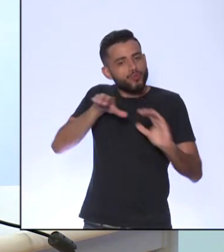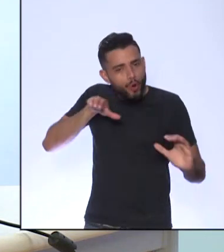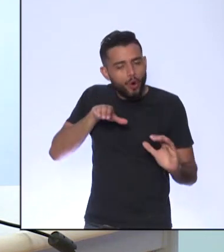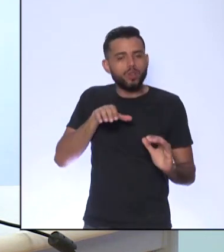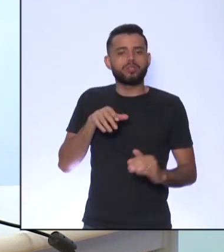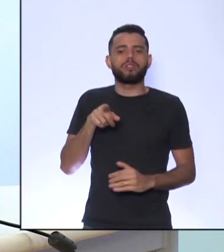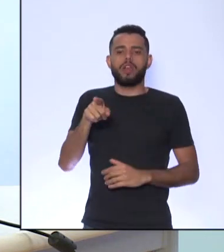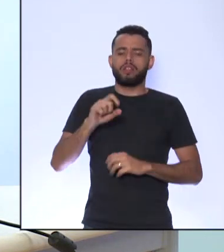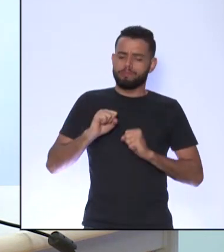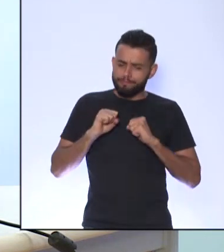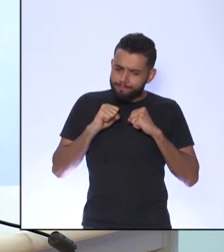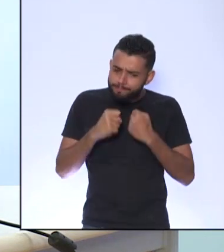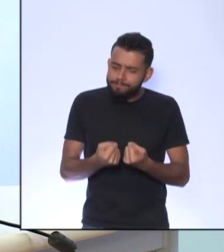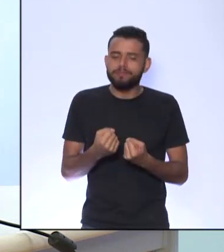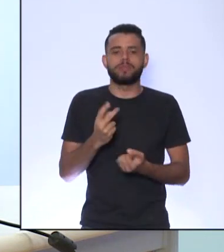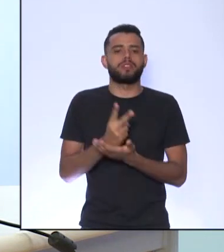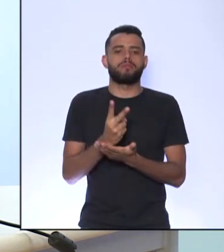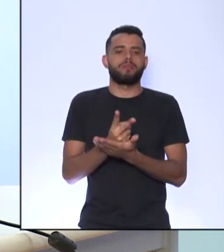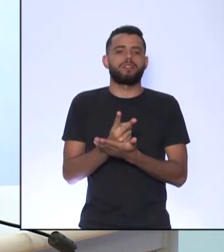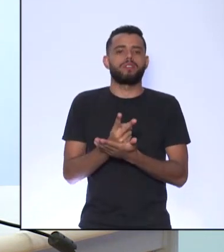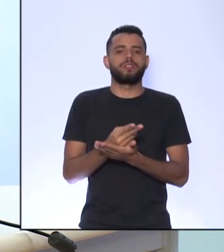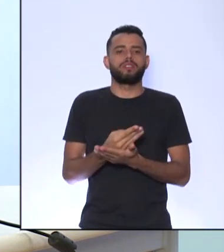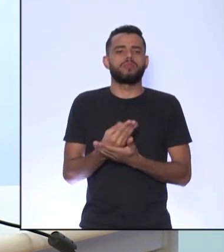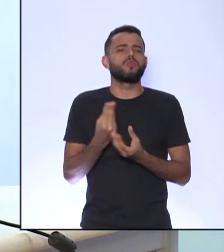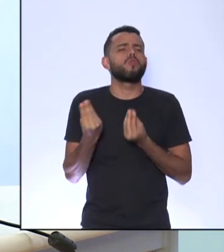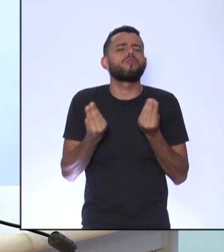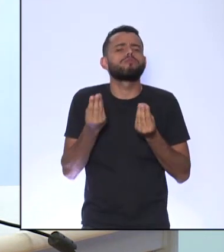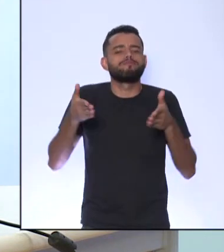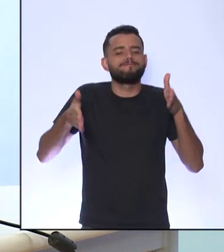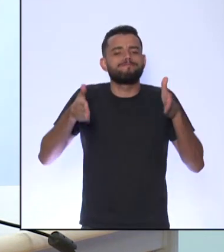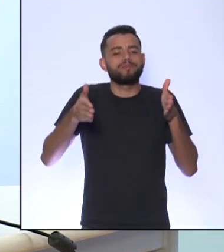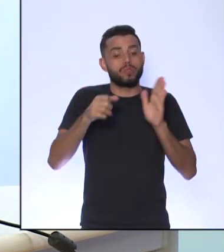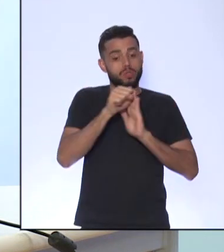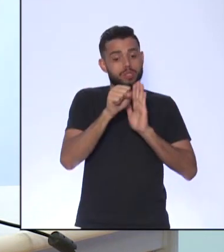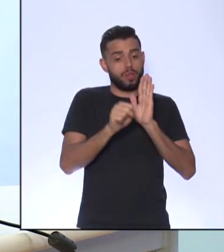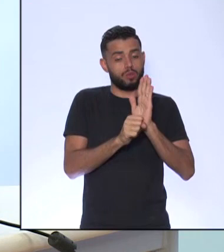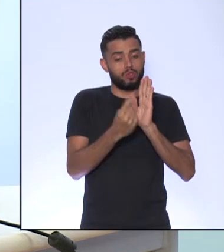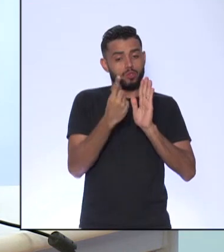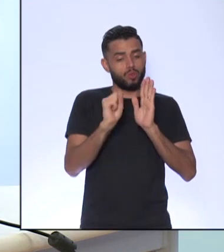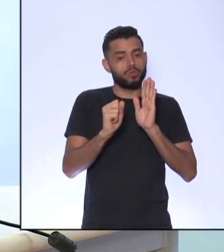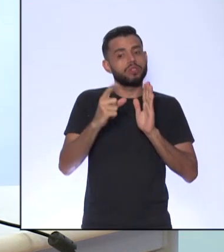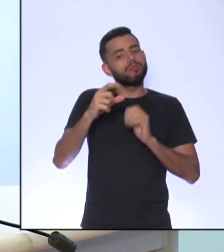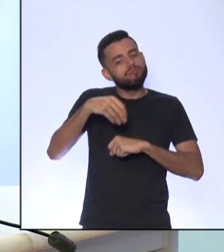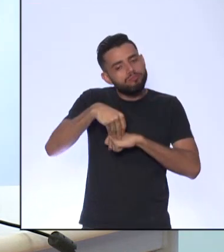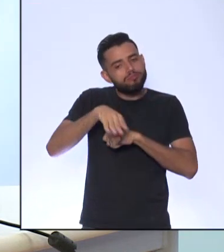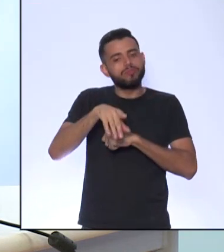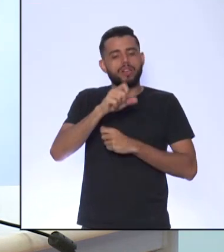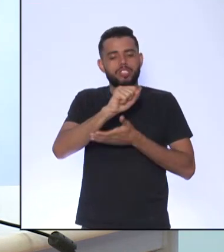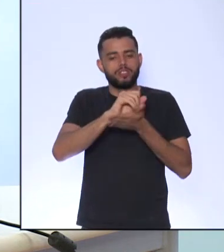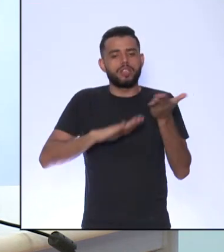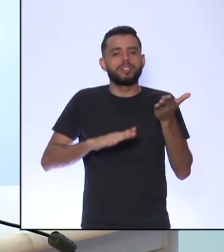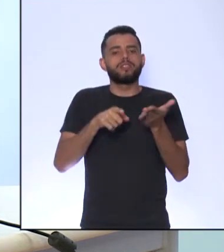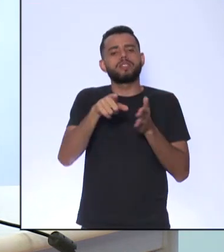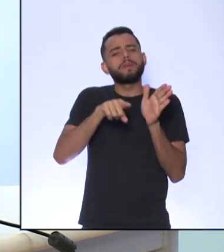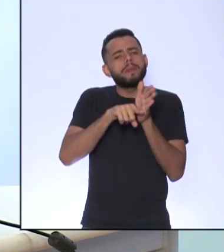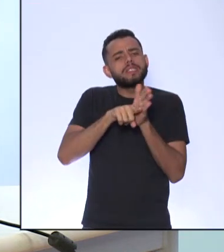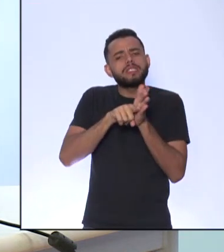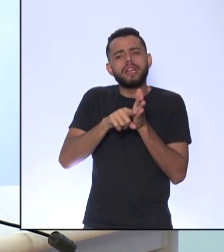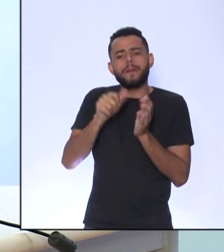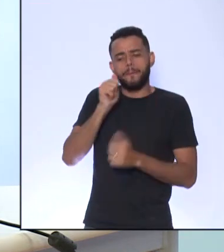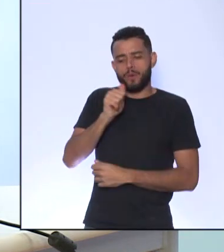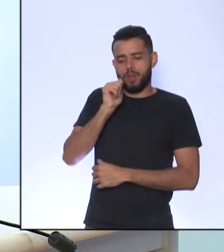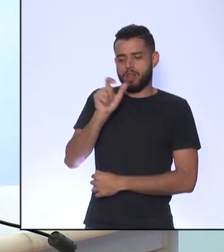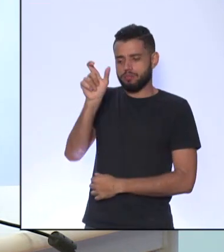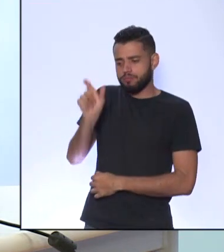no século XVIII Então a ideia para vocês agora como atividade Seria pesquisar quem foi essa mulher importante para a